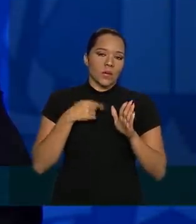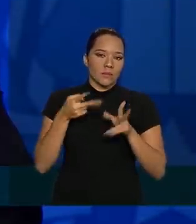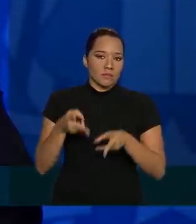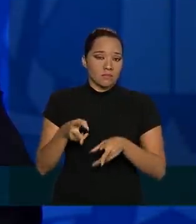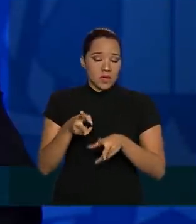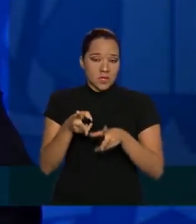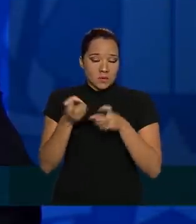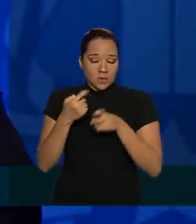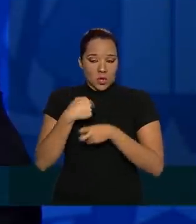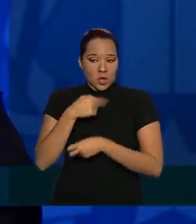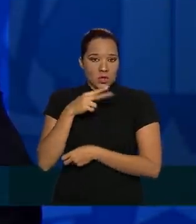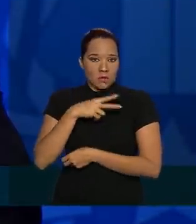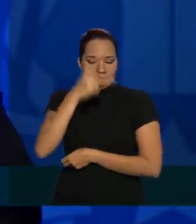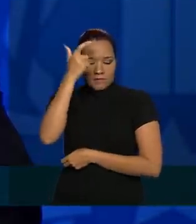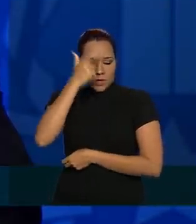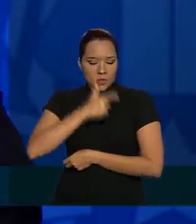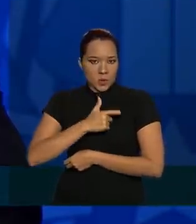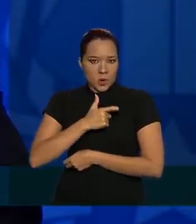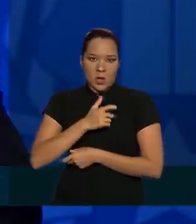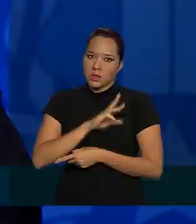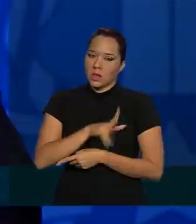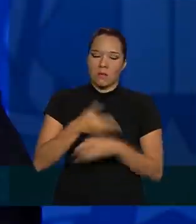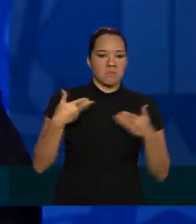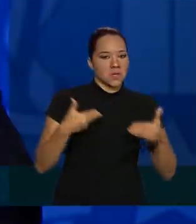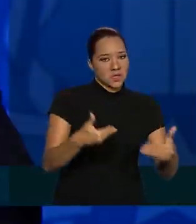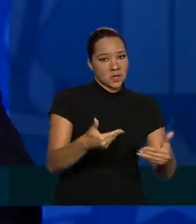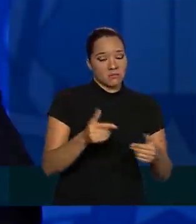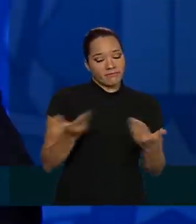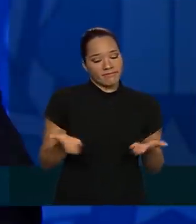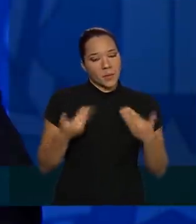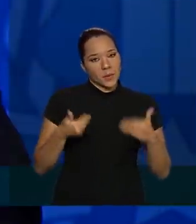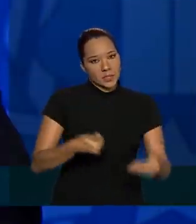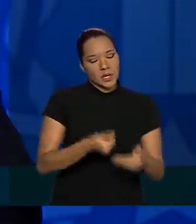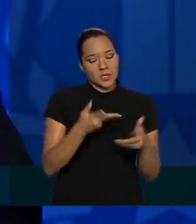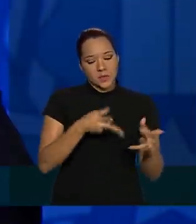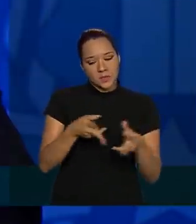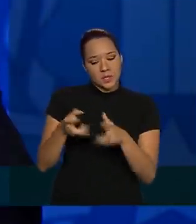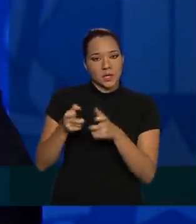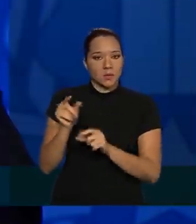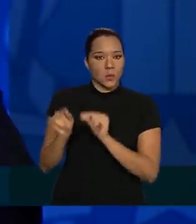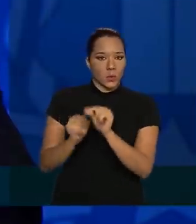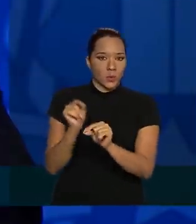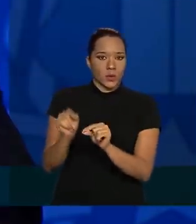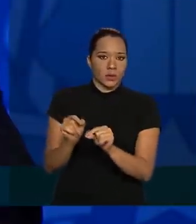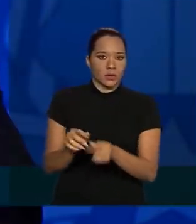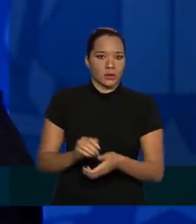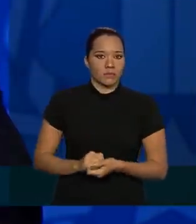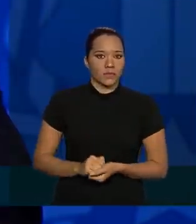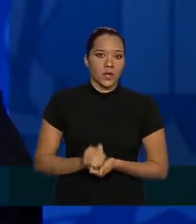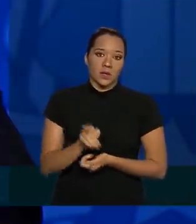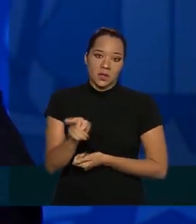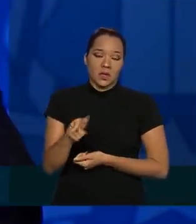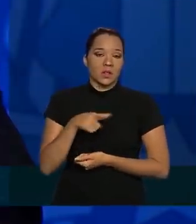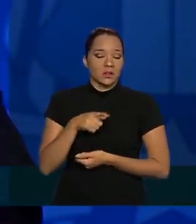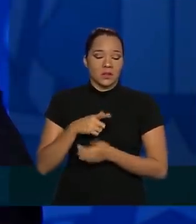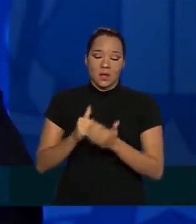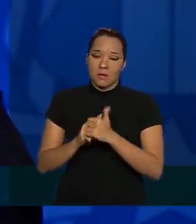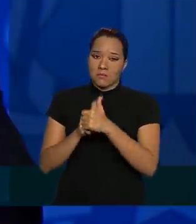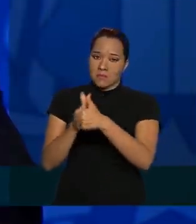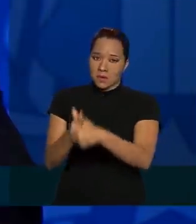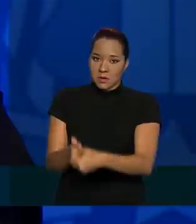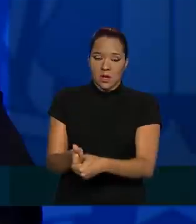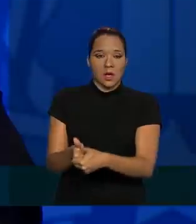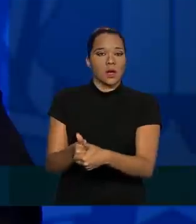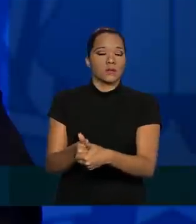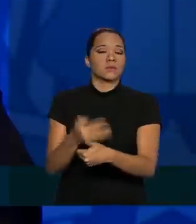que eu tenho enquanto pessoa, não enquanto ministério. Enquanto ministério, nós observamos que ele tem feito esse acompanhamento